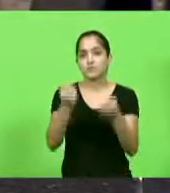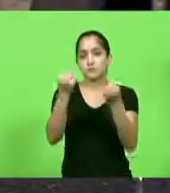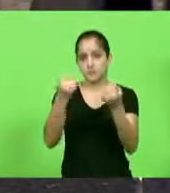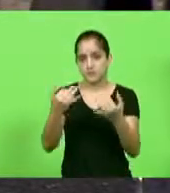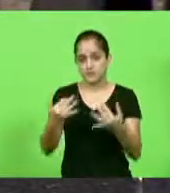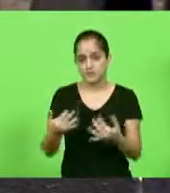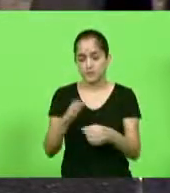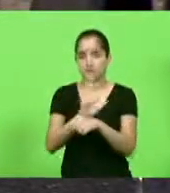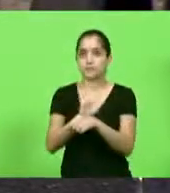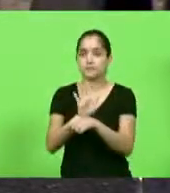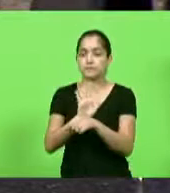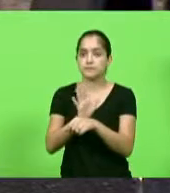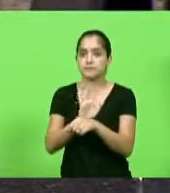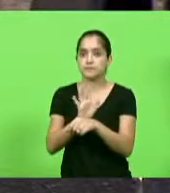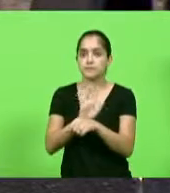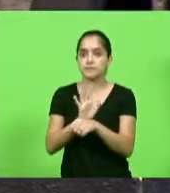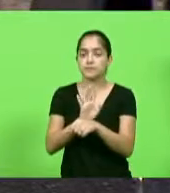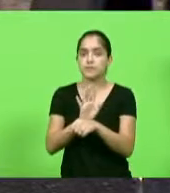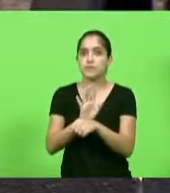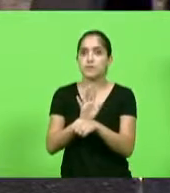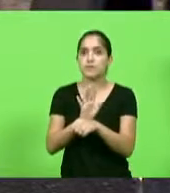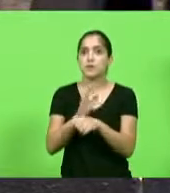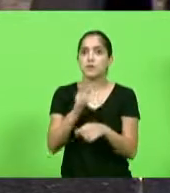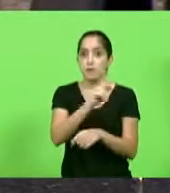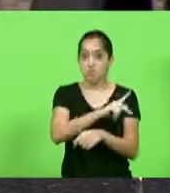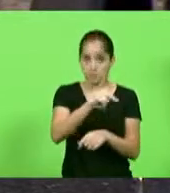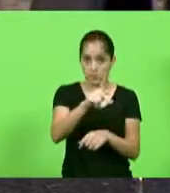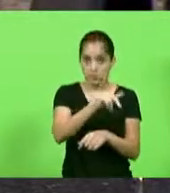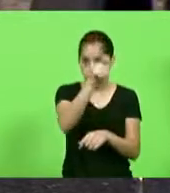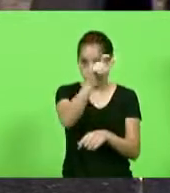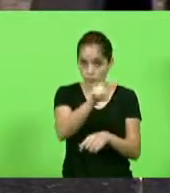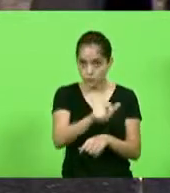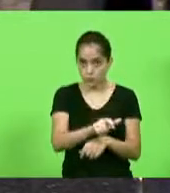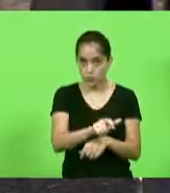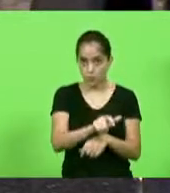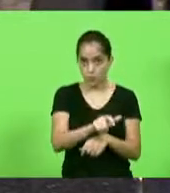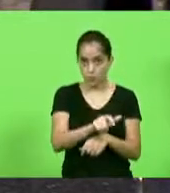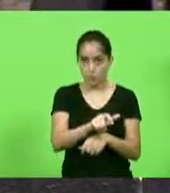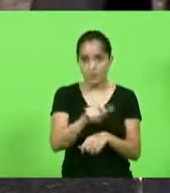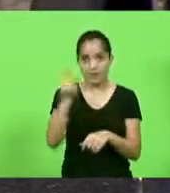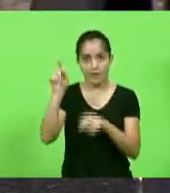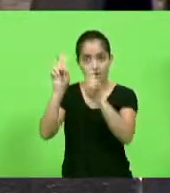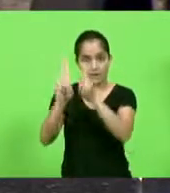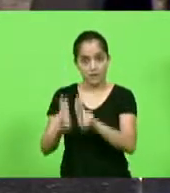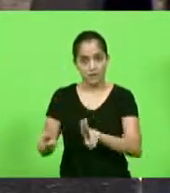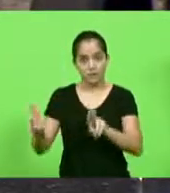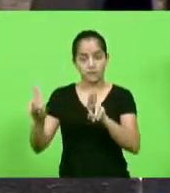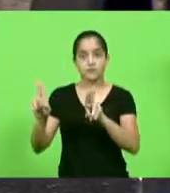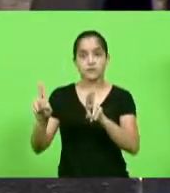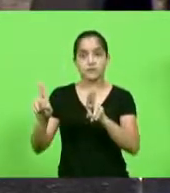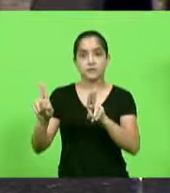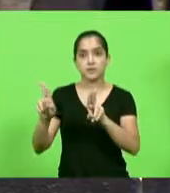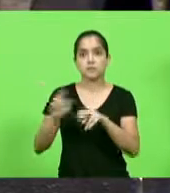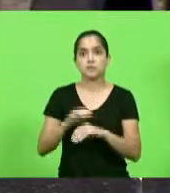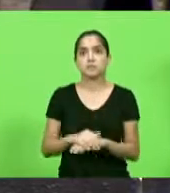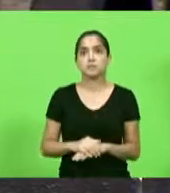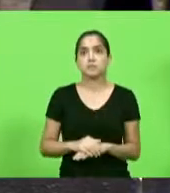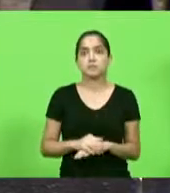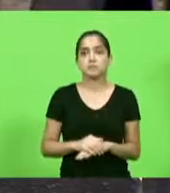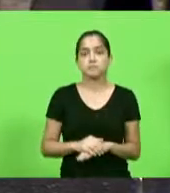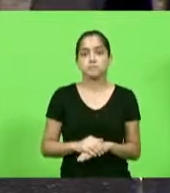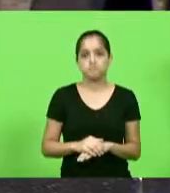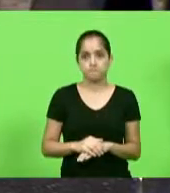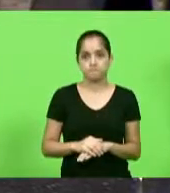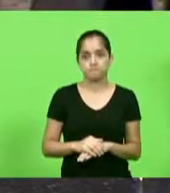Este vídeo que eu vou passar para vocês aqui é de um professor da UFSC, professor da